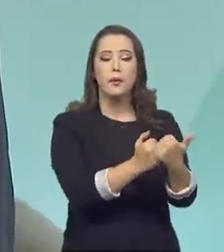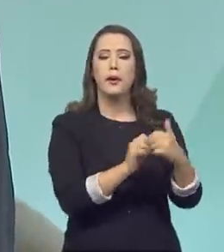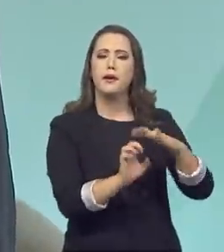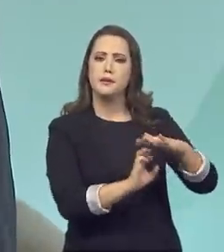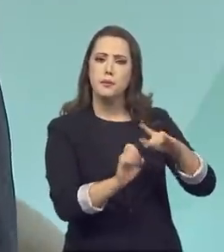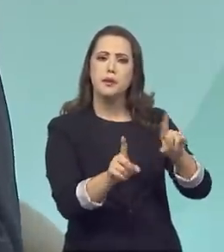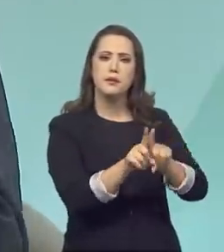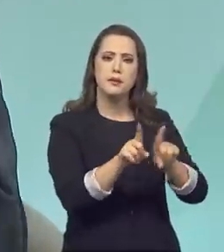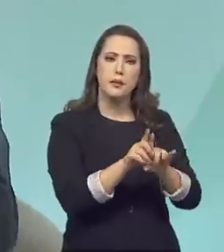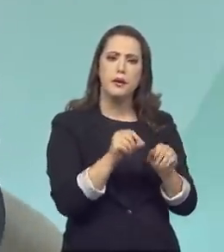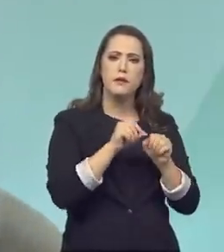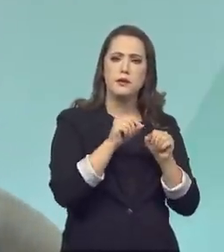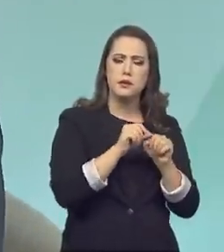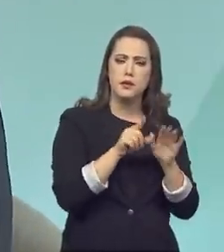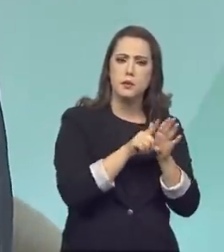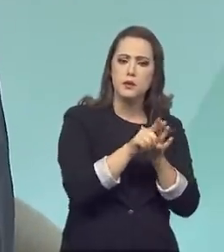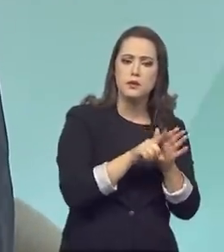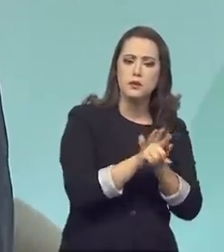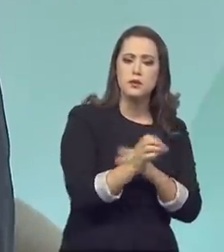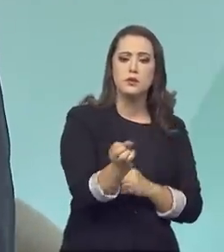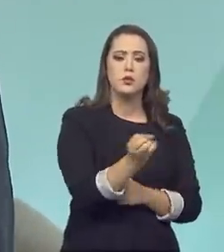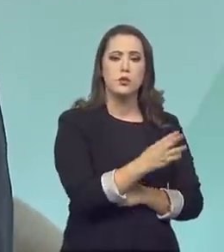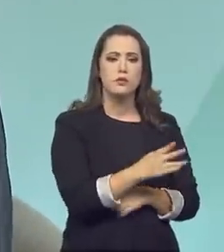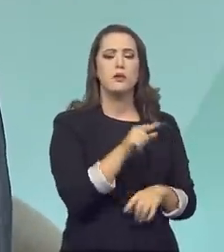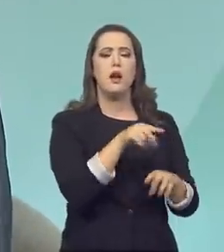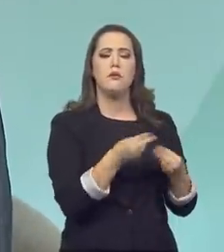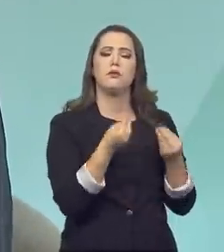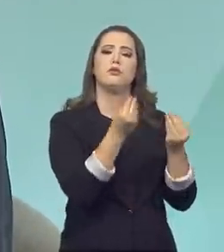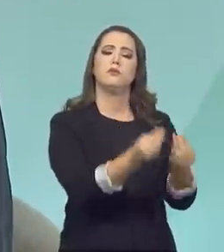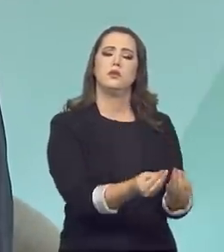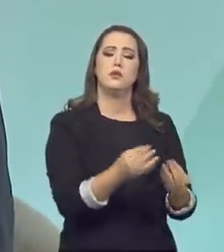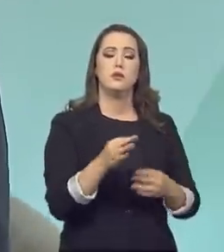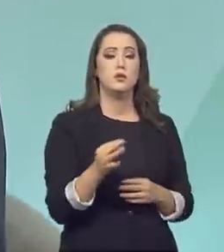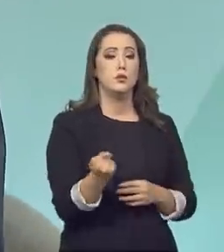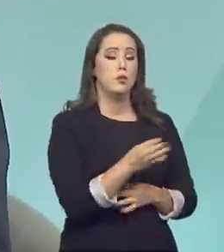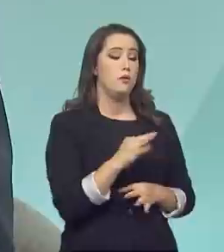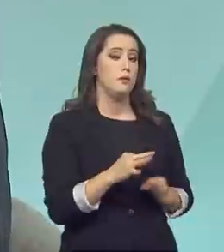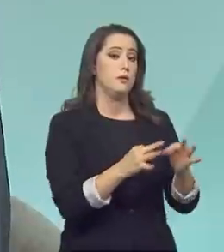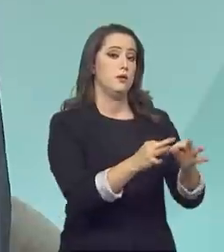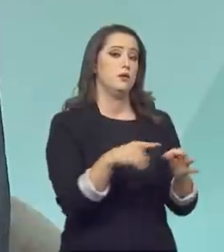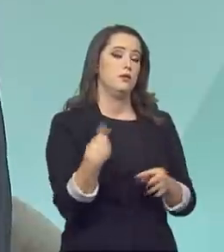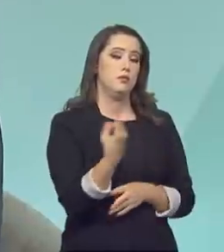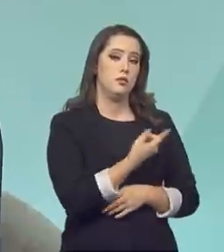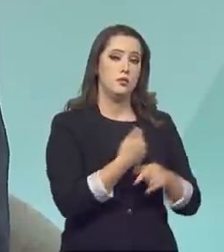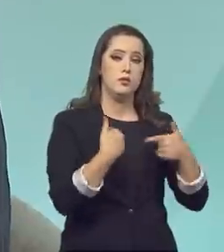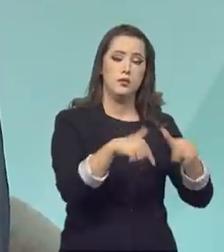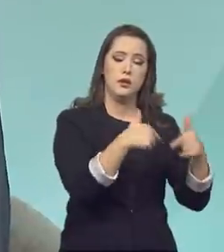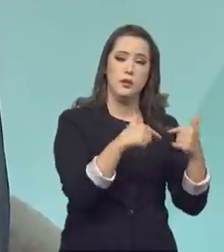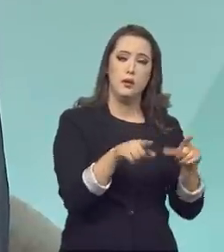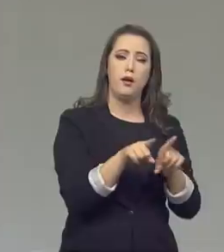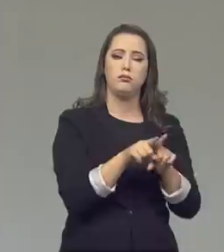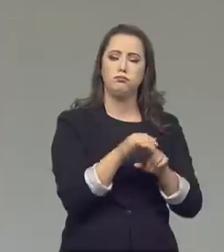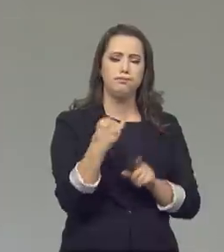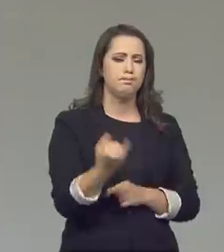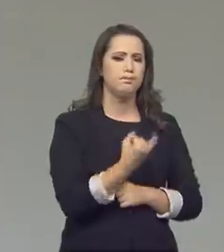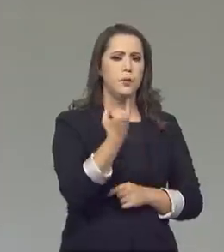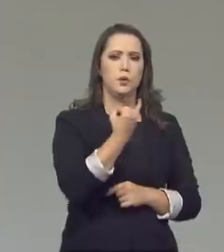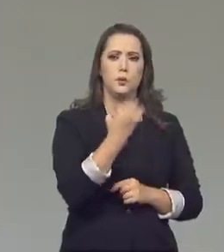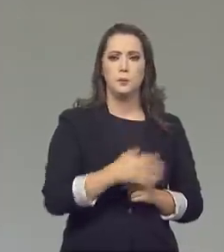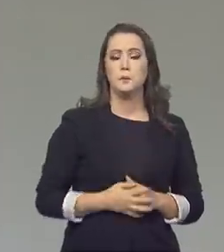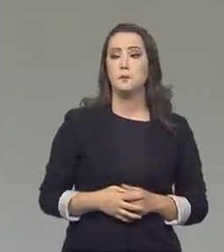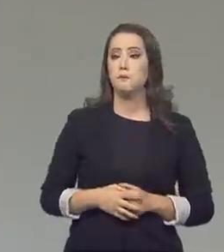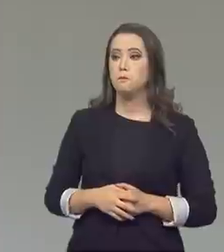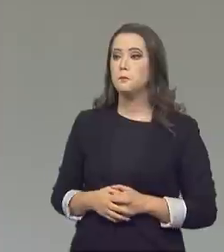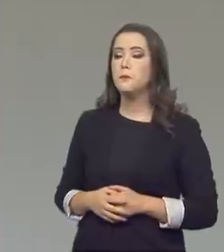Realizando pesquisas, inovando, colocando novas tecnologias, fazendo o seu papel e a sua missão. Um